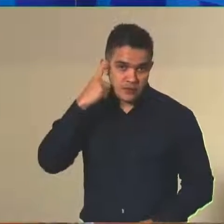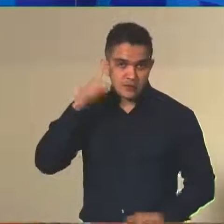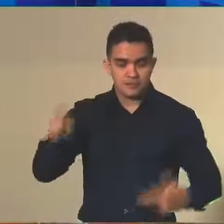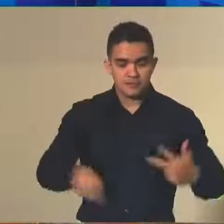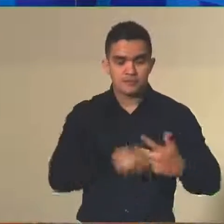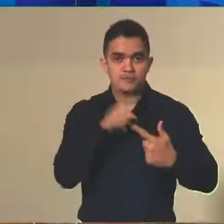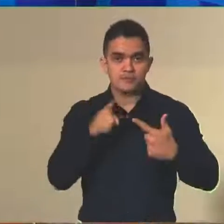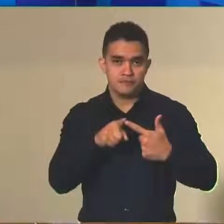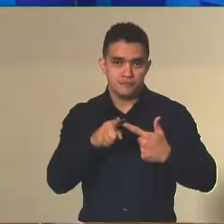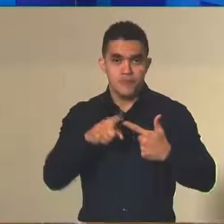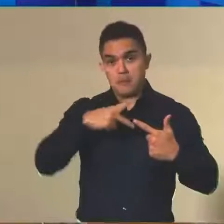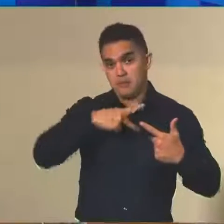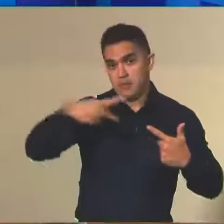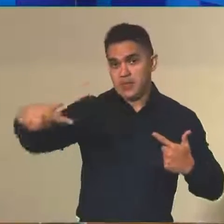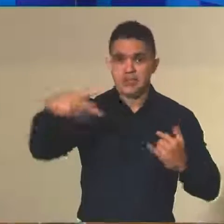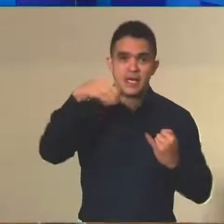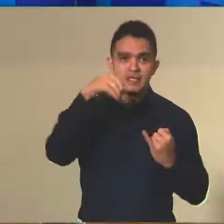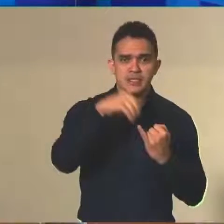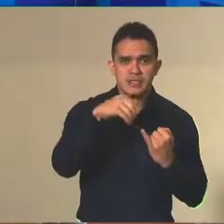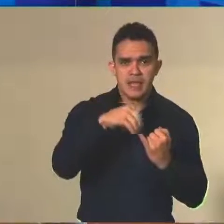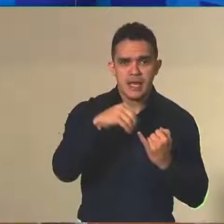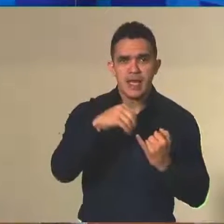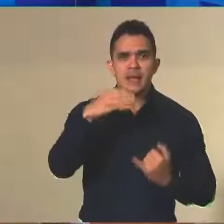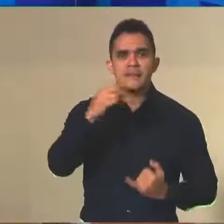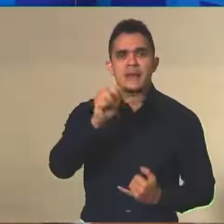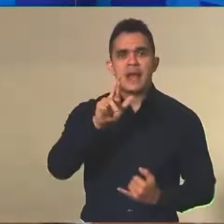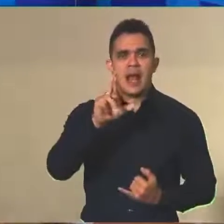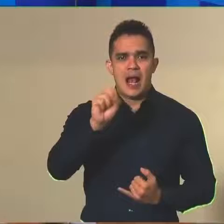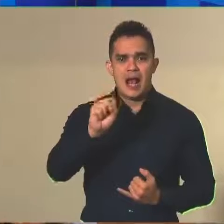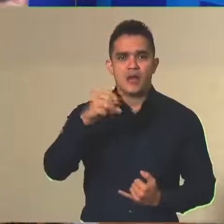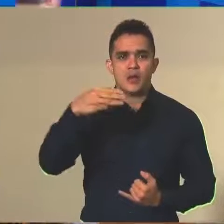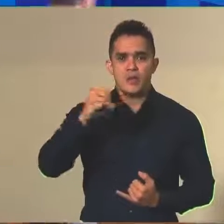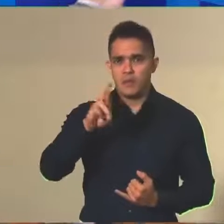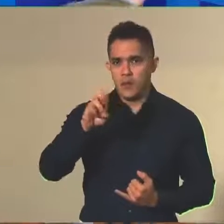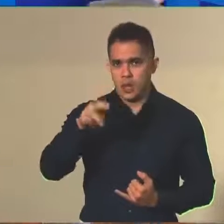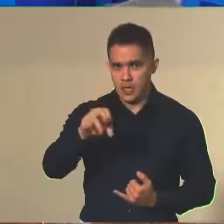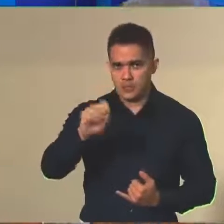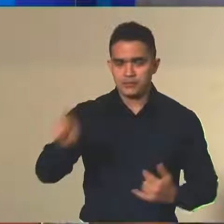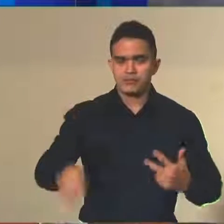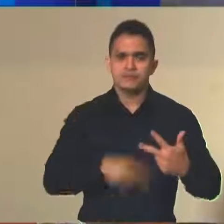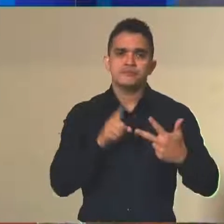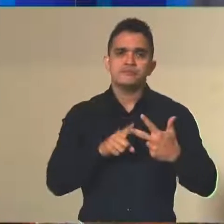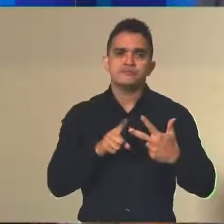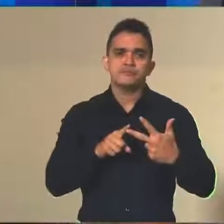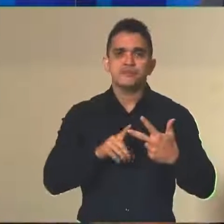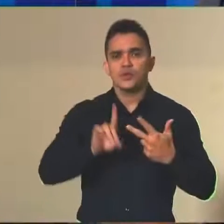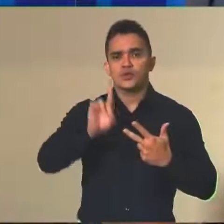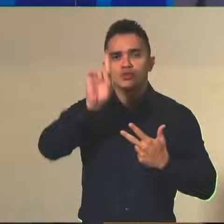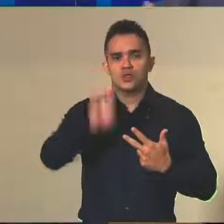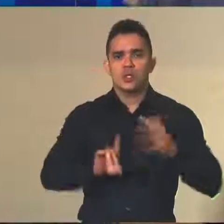O diretor de Gestão e Planejamento do Inep, Jofran Lima Roseno.